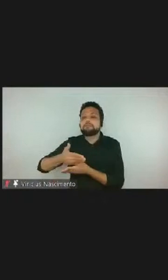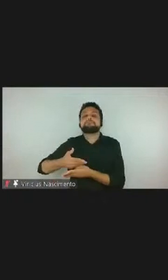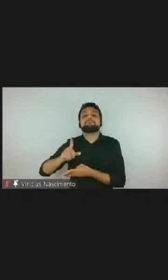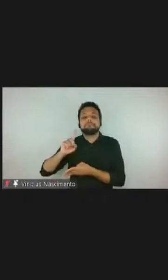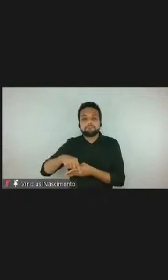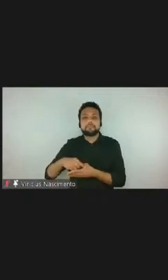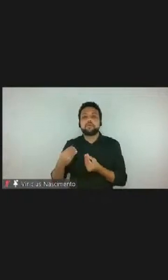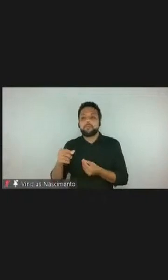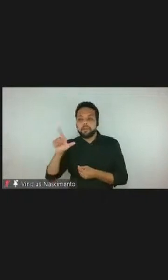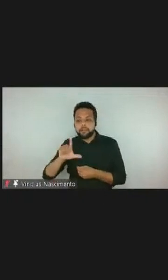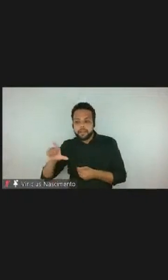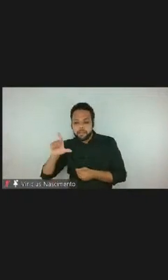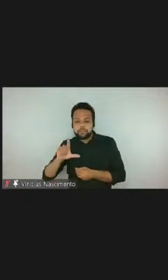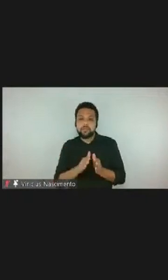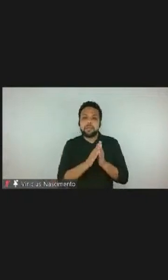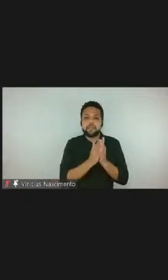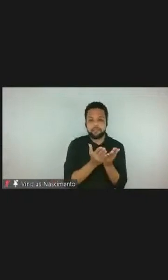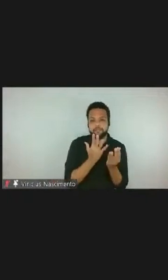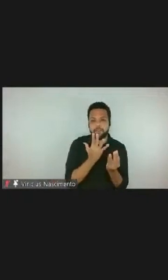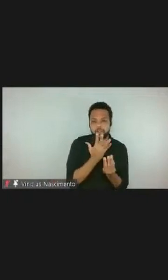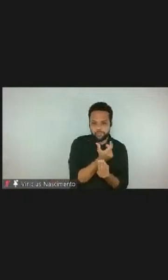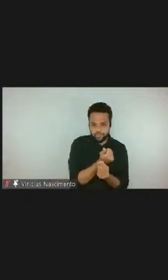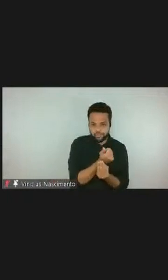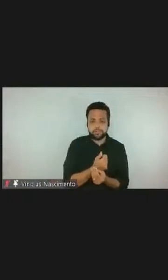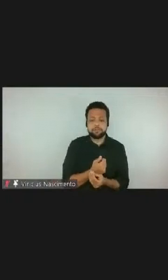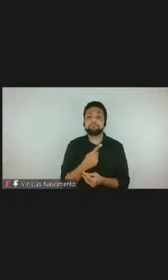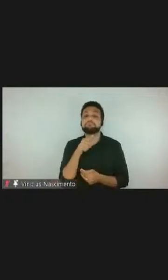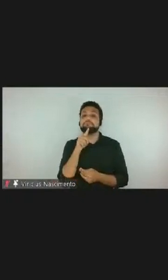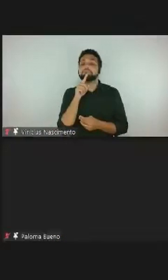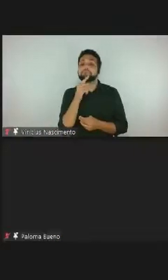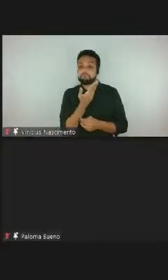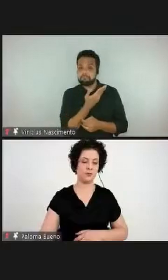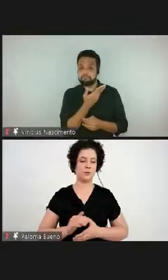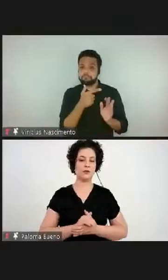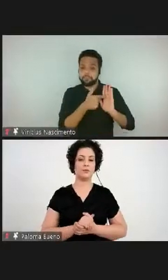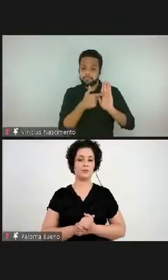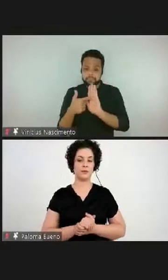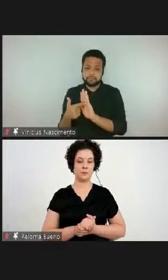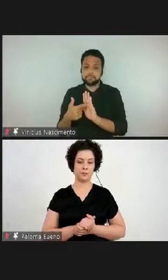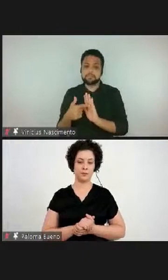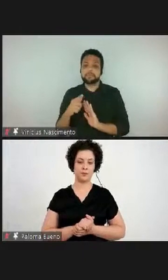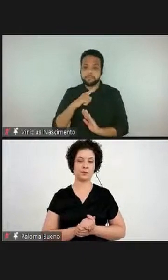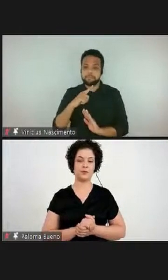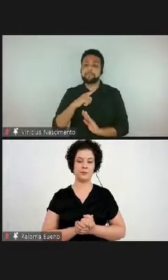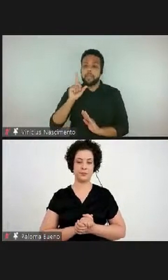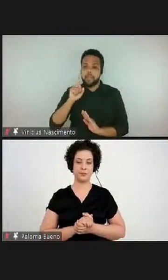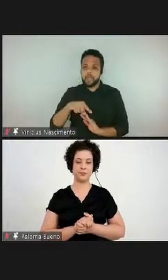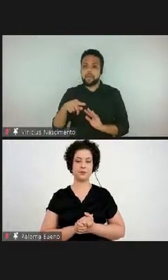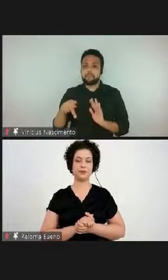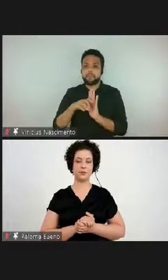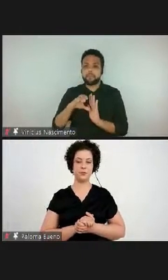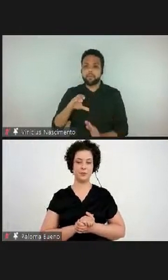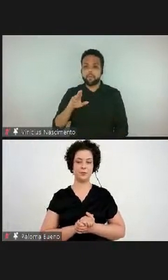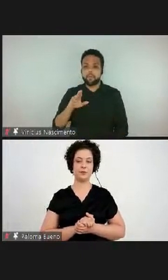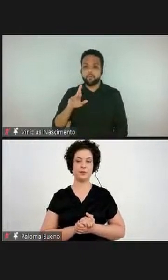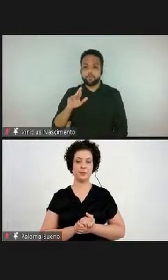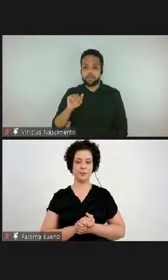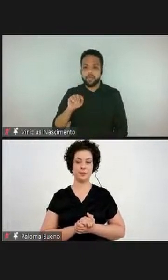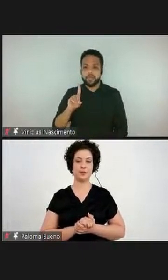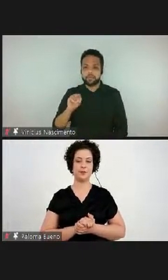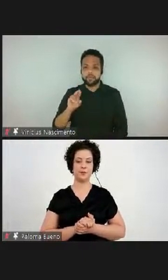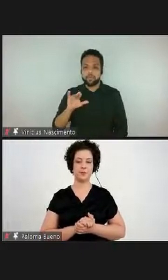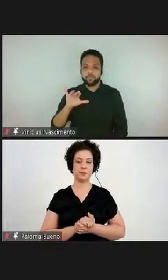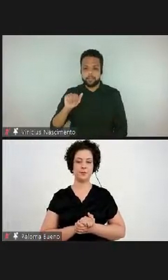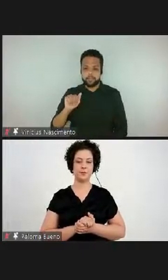livro de artista. E aqui, nessa exposição, esse entrosamento era um dado da curadoria, era um conceito da curadoria.